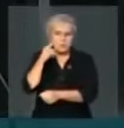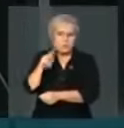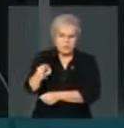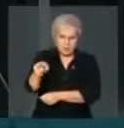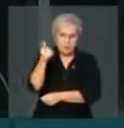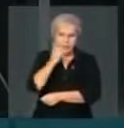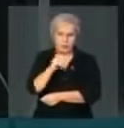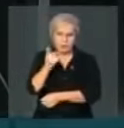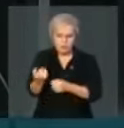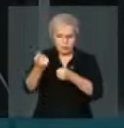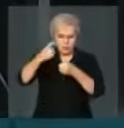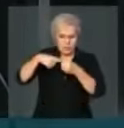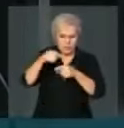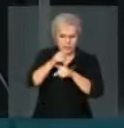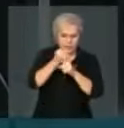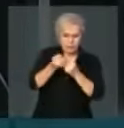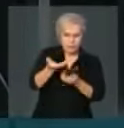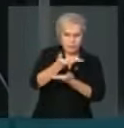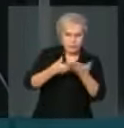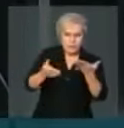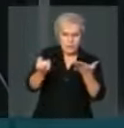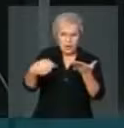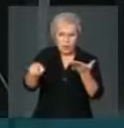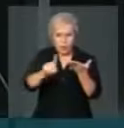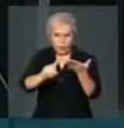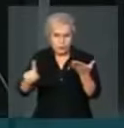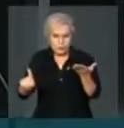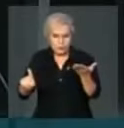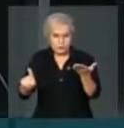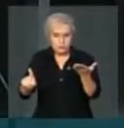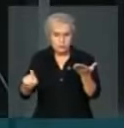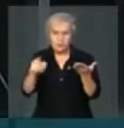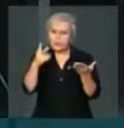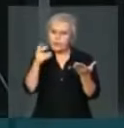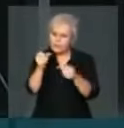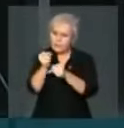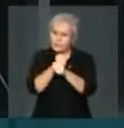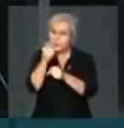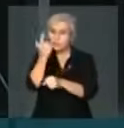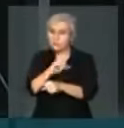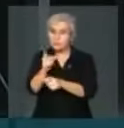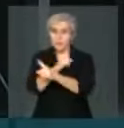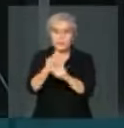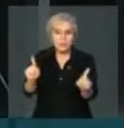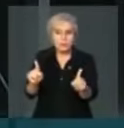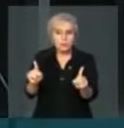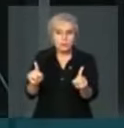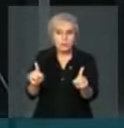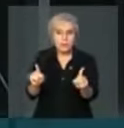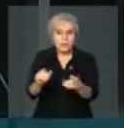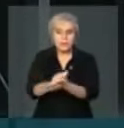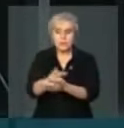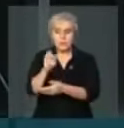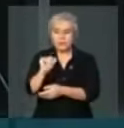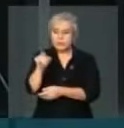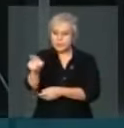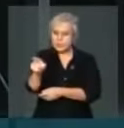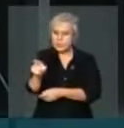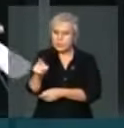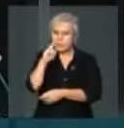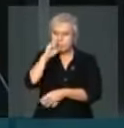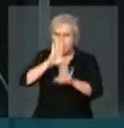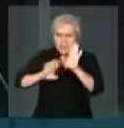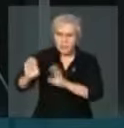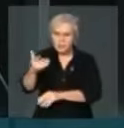ser condicionalmente liberado, se ele não oferece risco à sociedade,